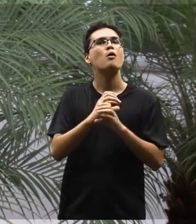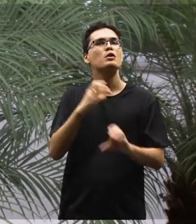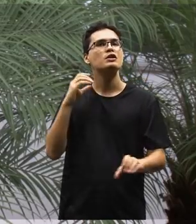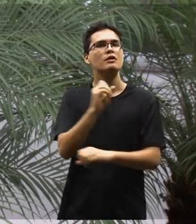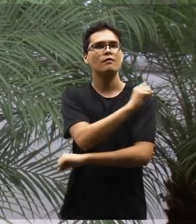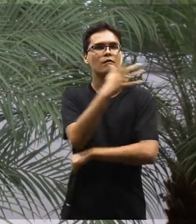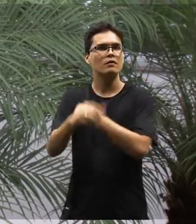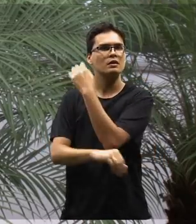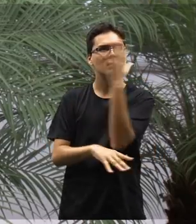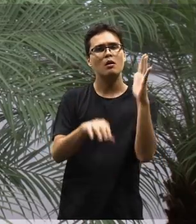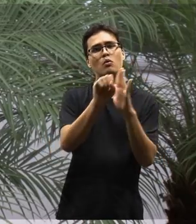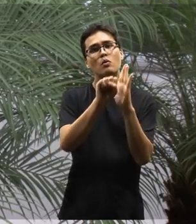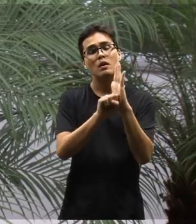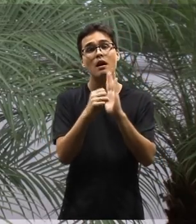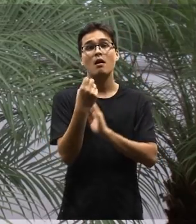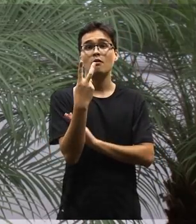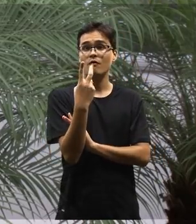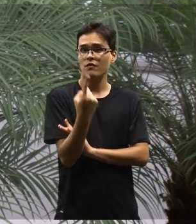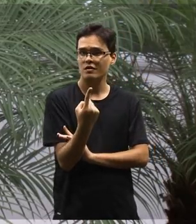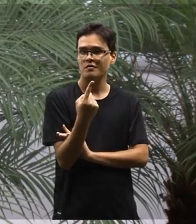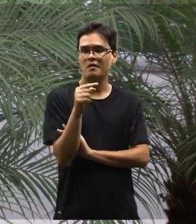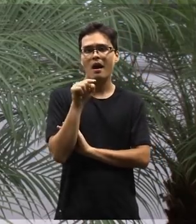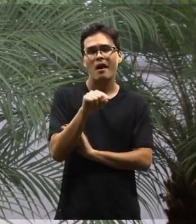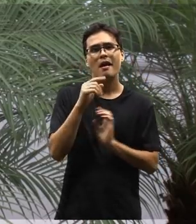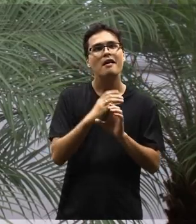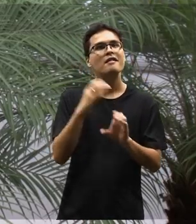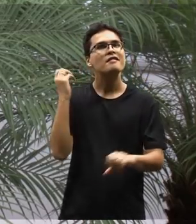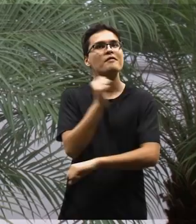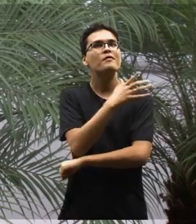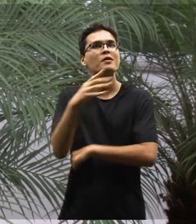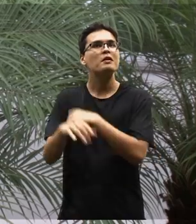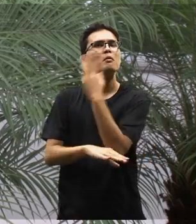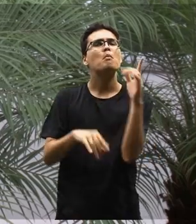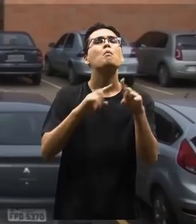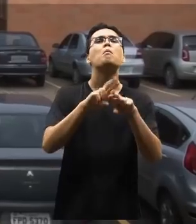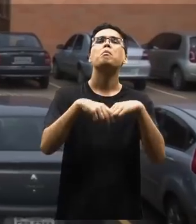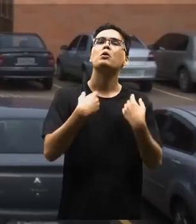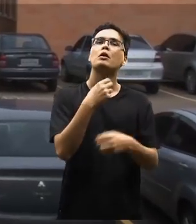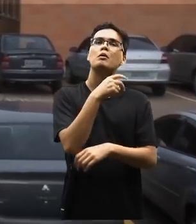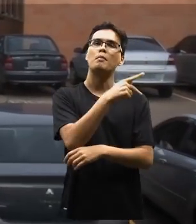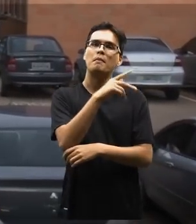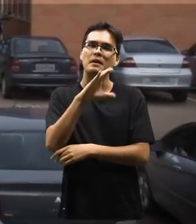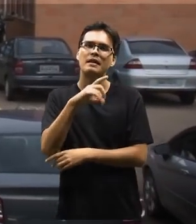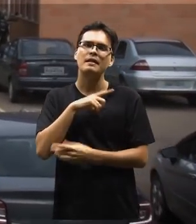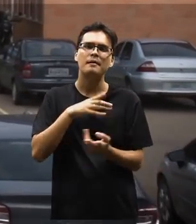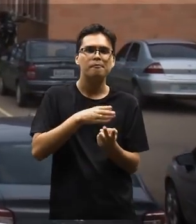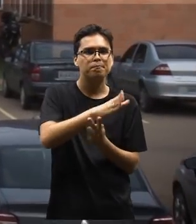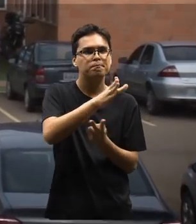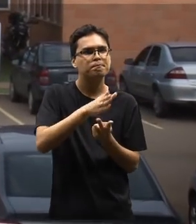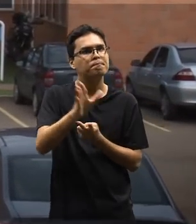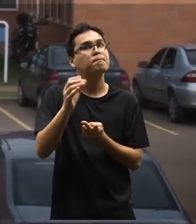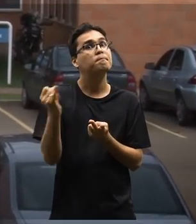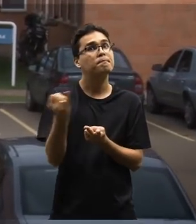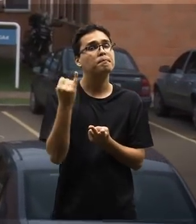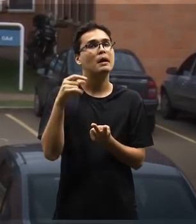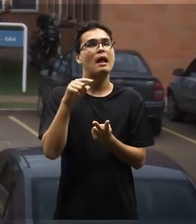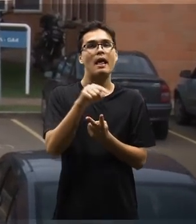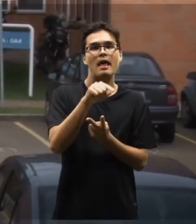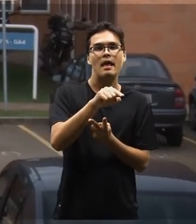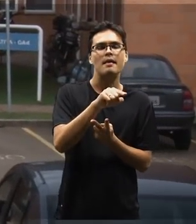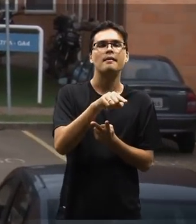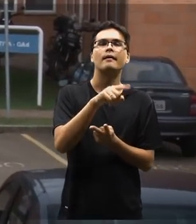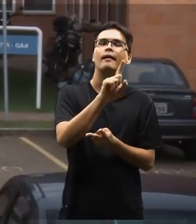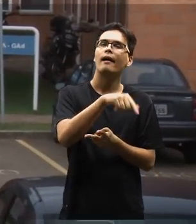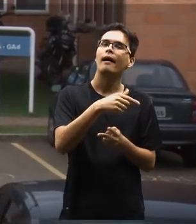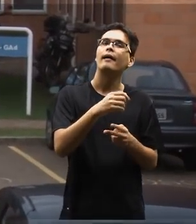esse engenheiro florestal do século XXI. Esse engenheiro florestal, por isso o nosso projeto pedagógico tem dois eixos muito